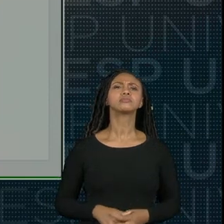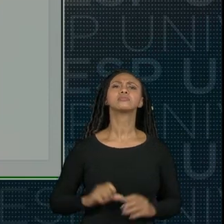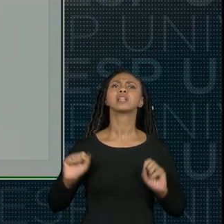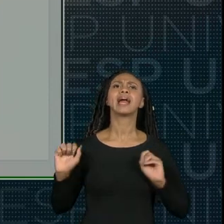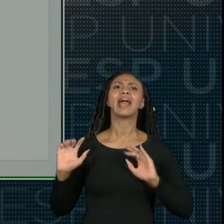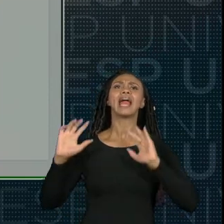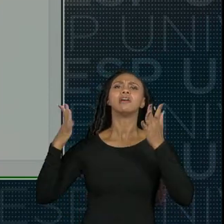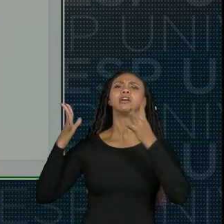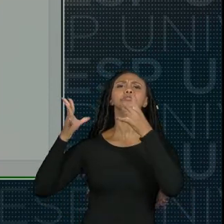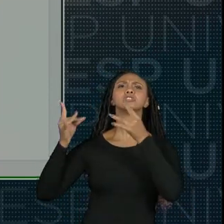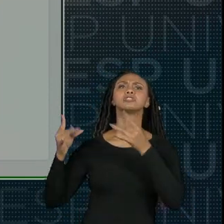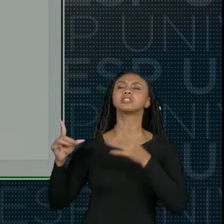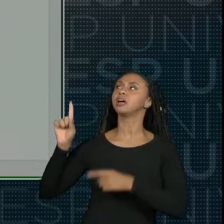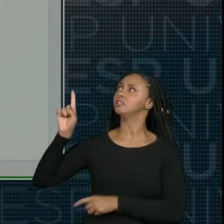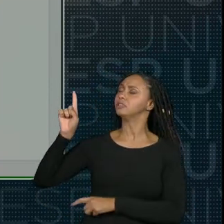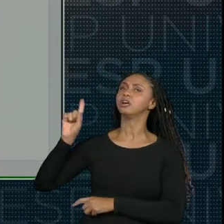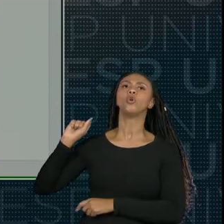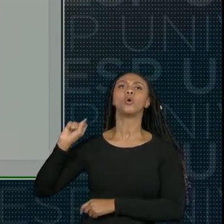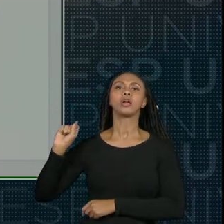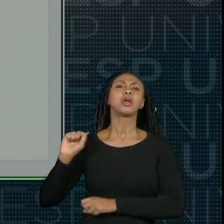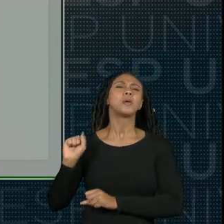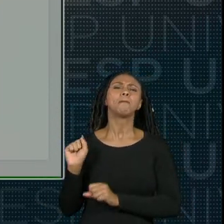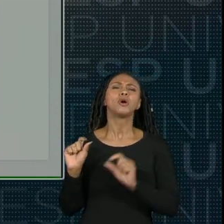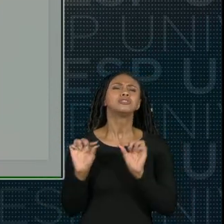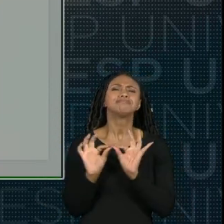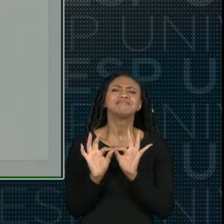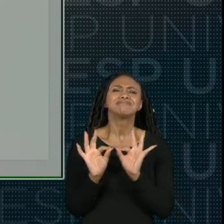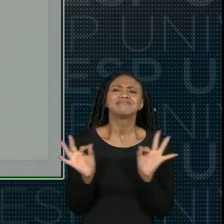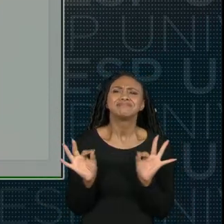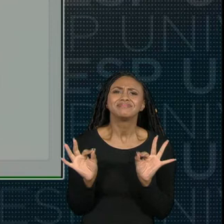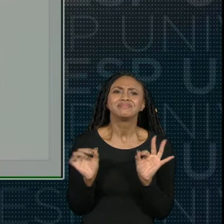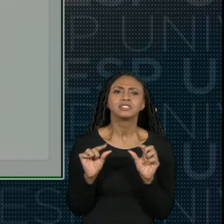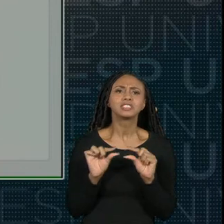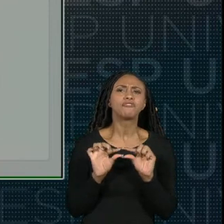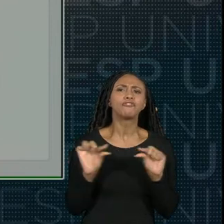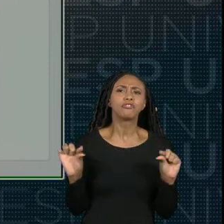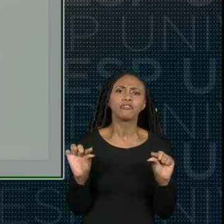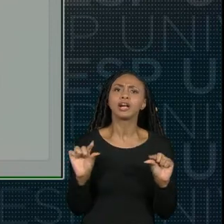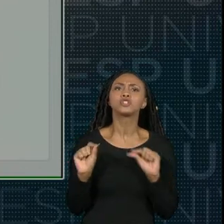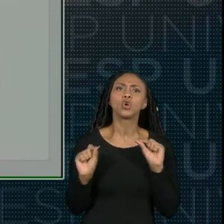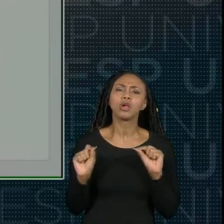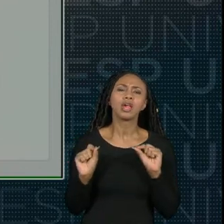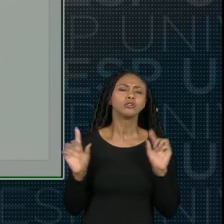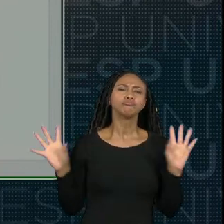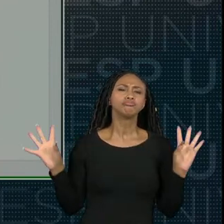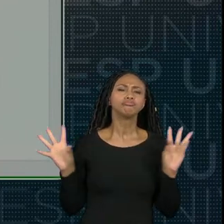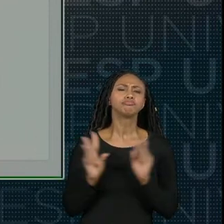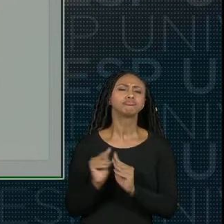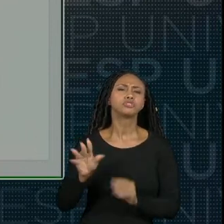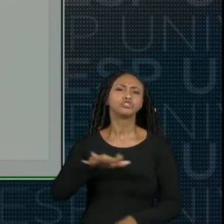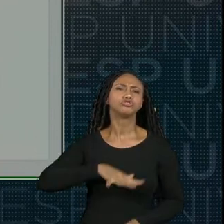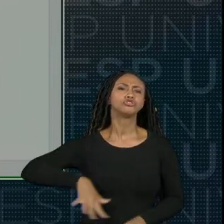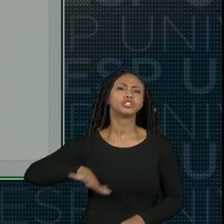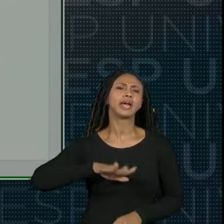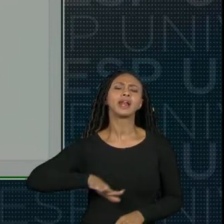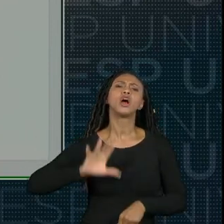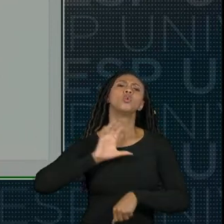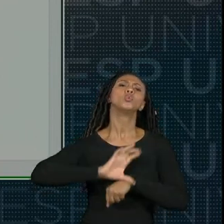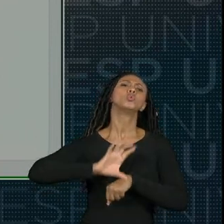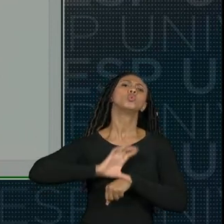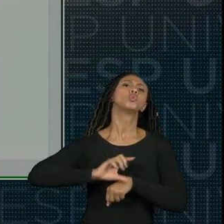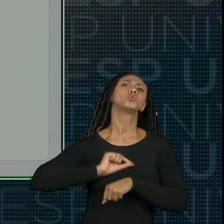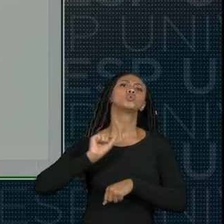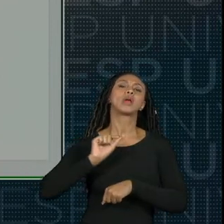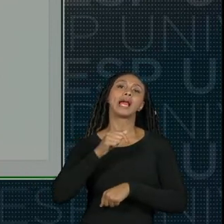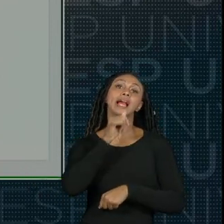tenta colocar aqui uma frase curta que descreva de uma forma geral os cursos que ele realizou